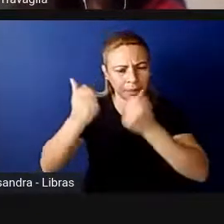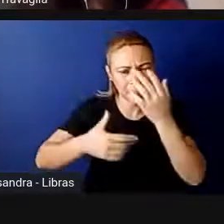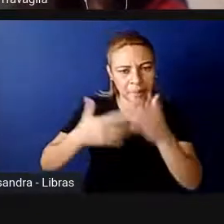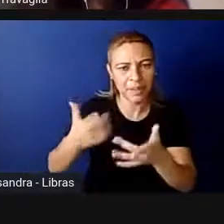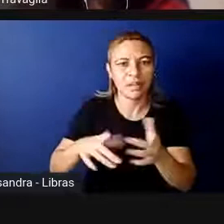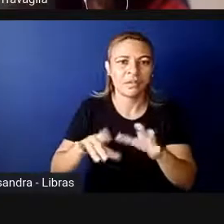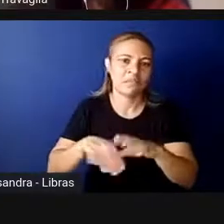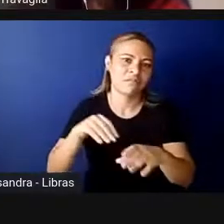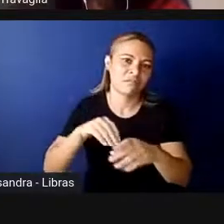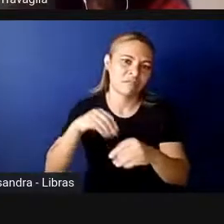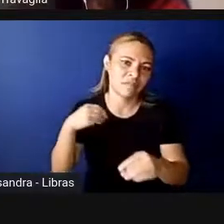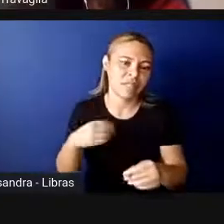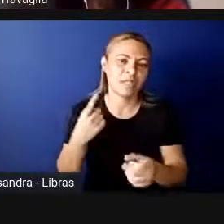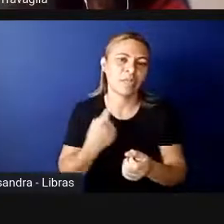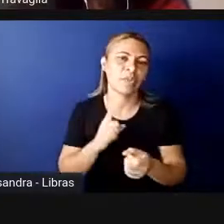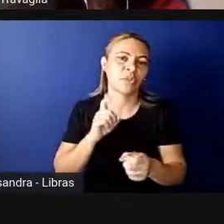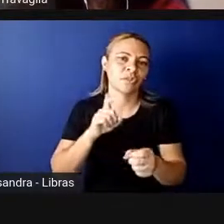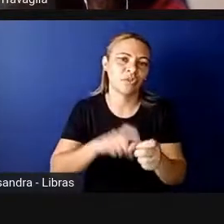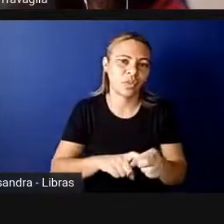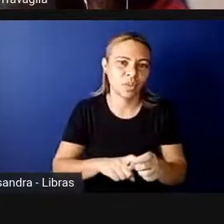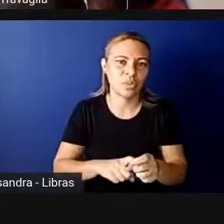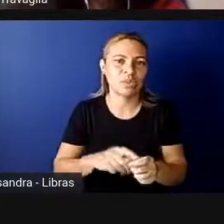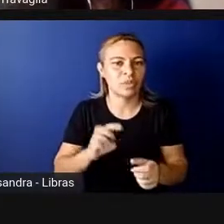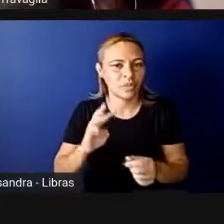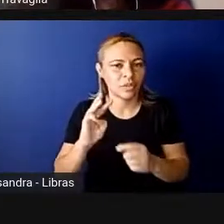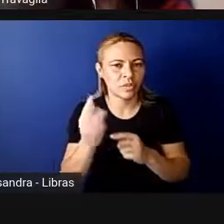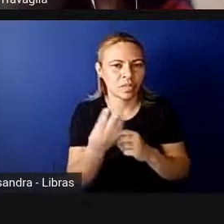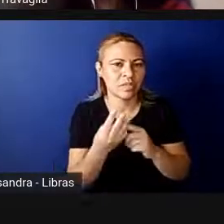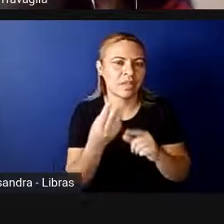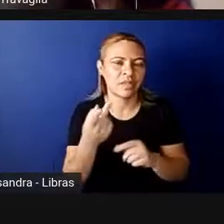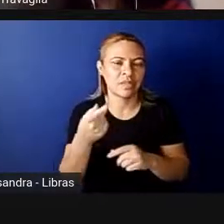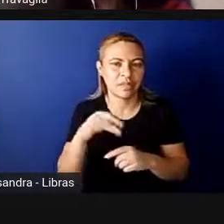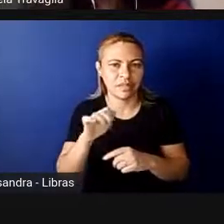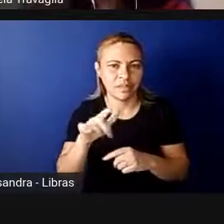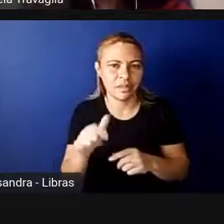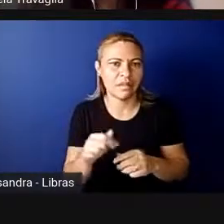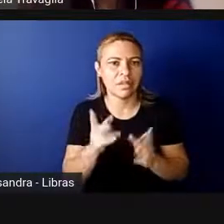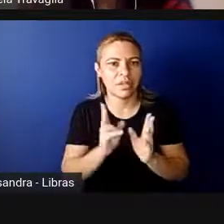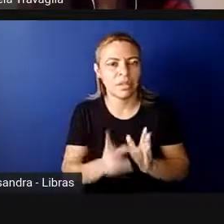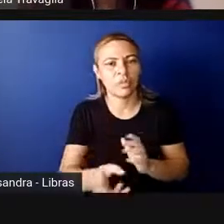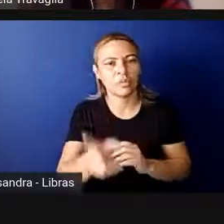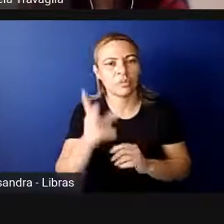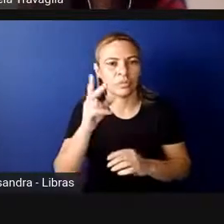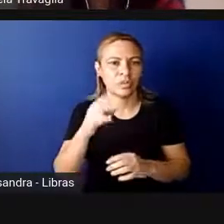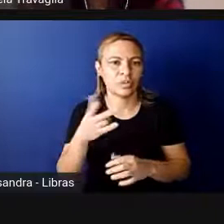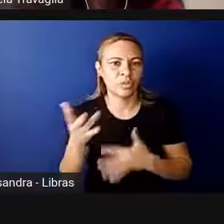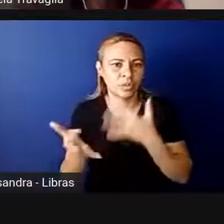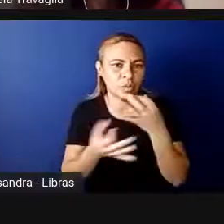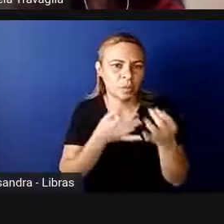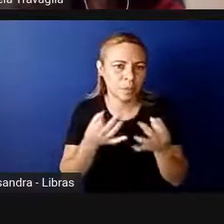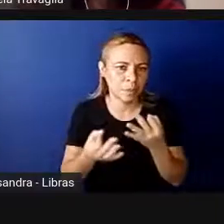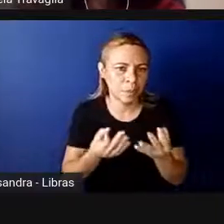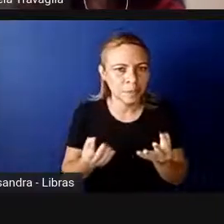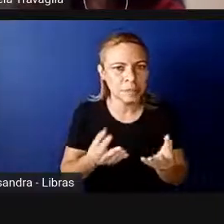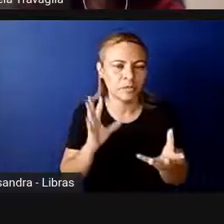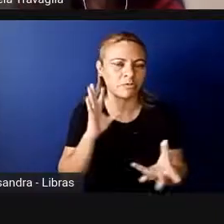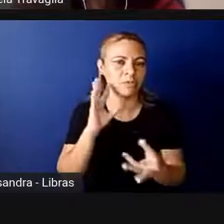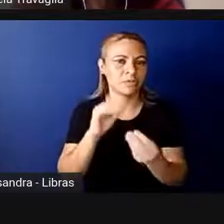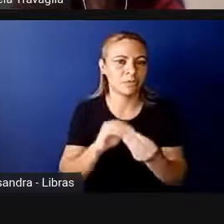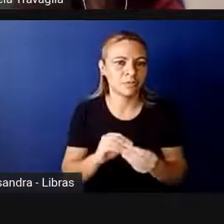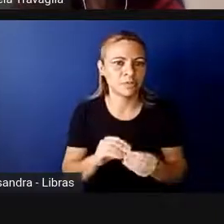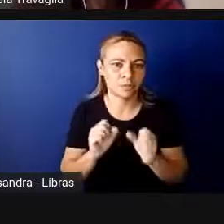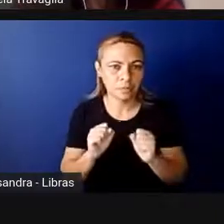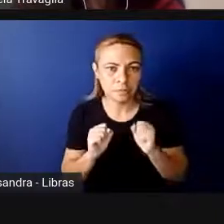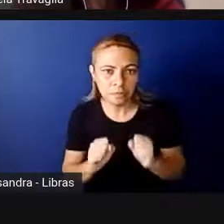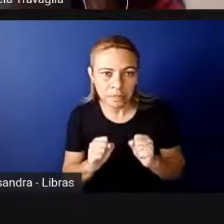a gente retoma com a doutora Daniela, e aí a gente prossegue com cada um fazendo as suas considerações finais, pode ser?